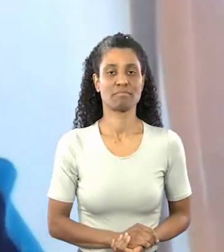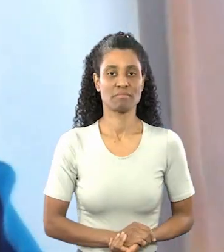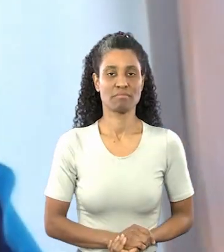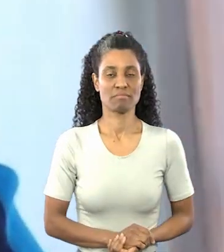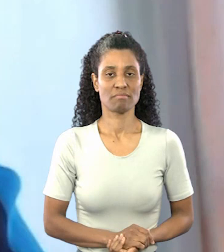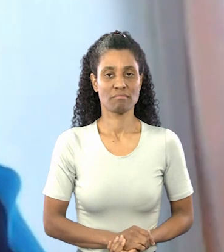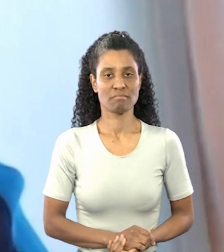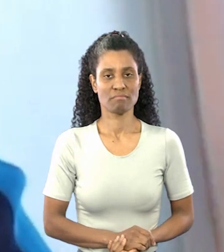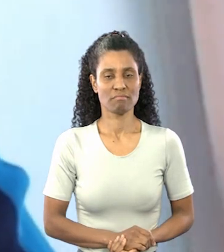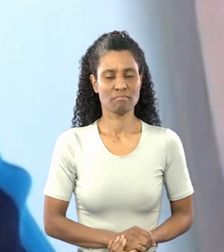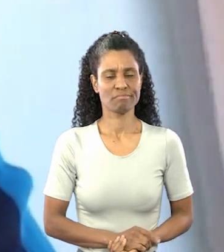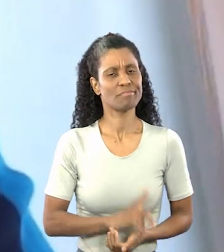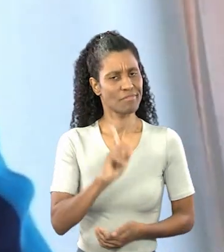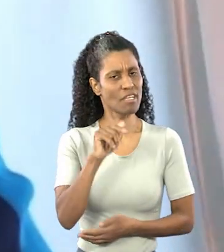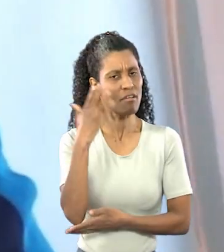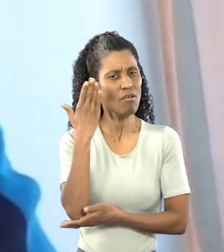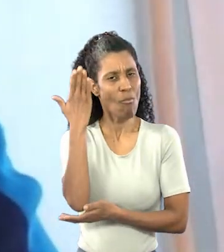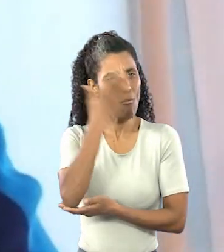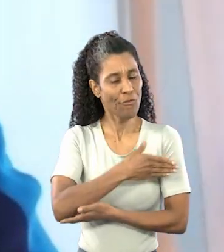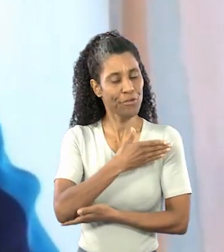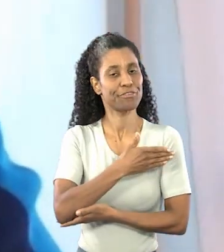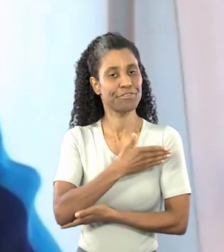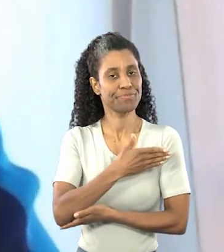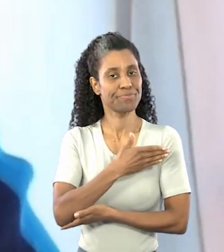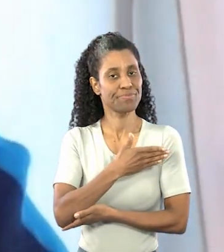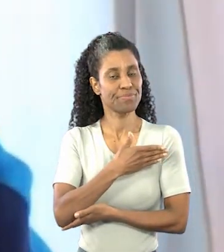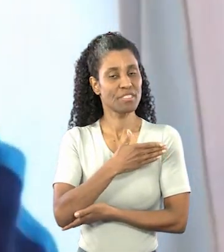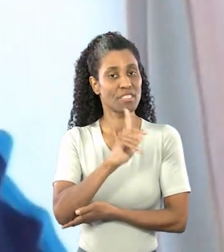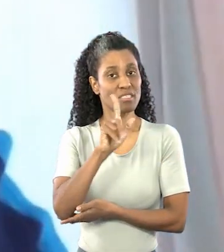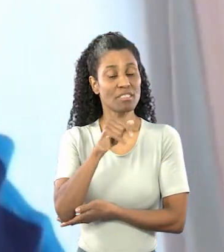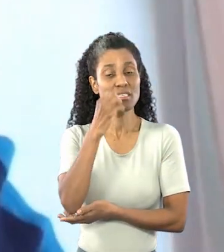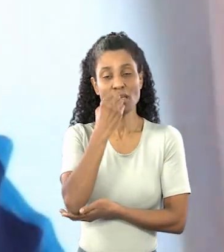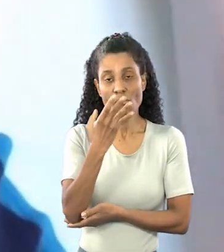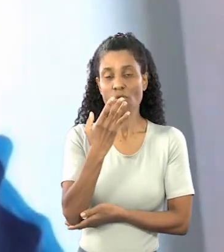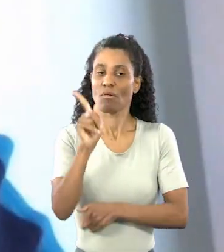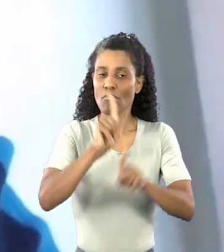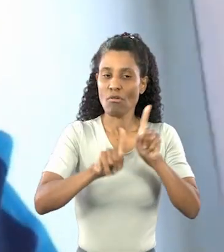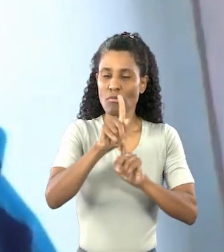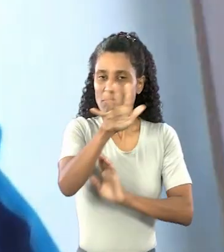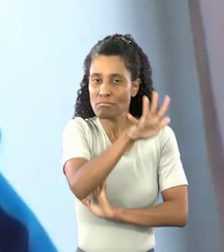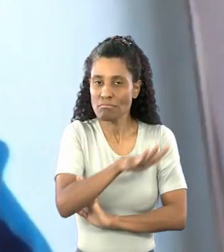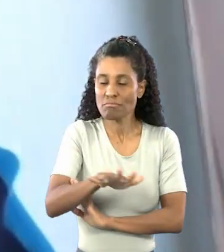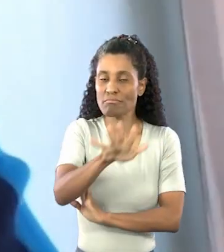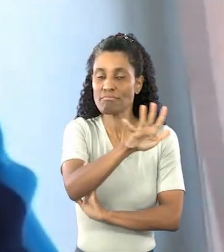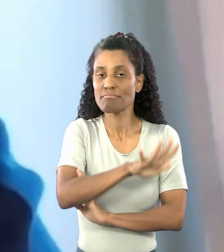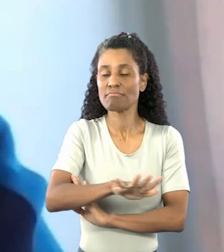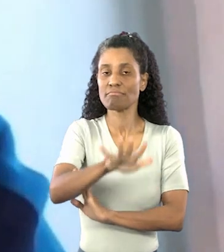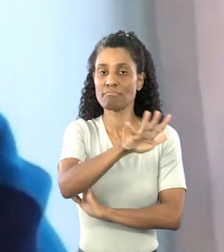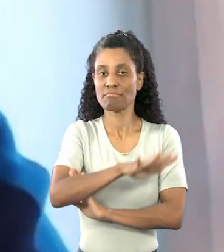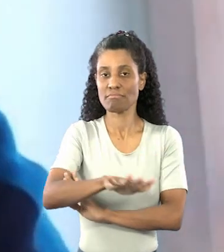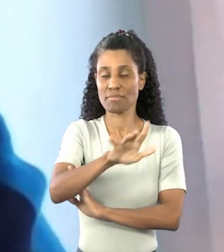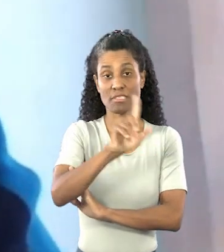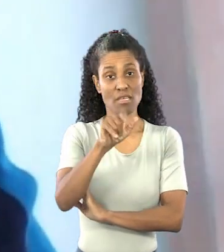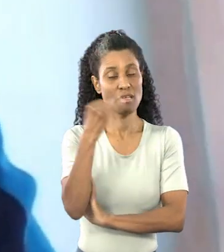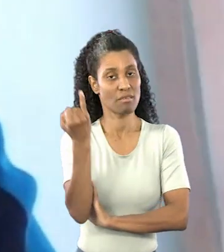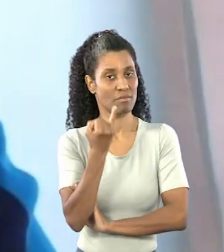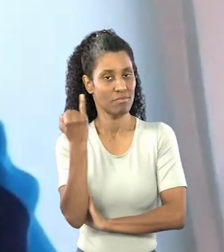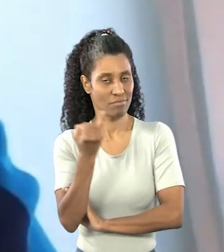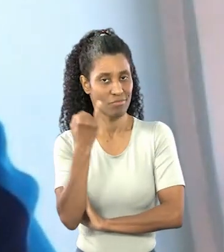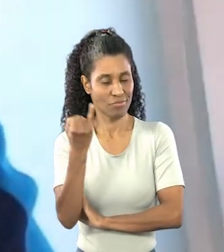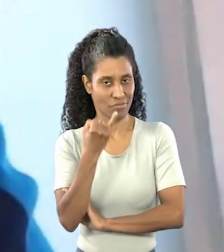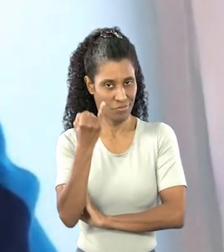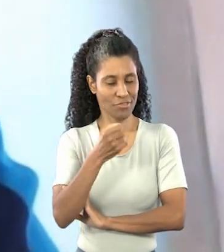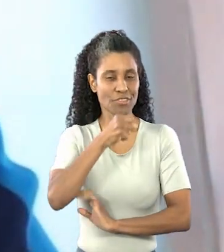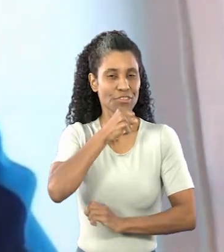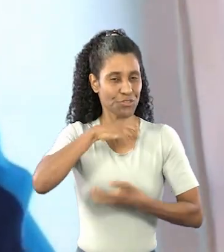comprovado a eficiência e eficácia para alguns setores que